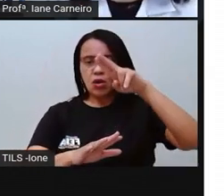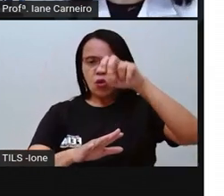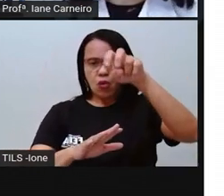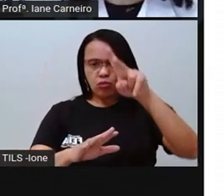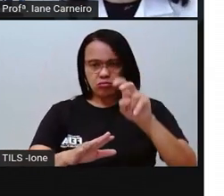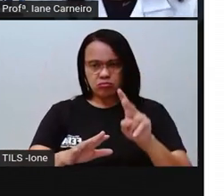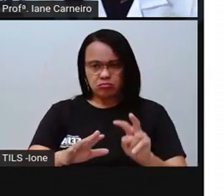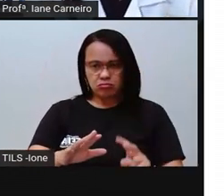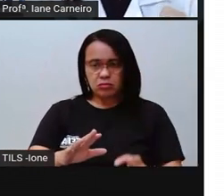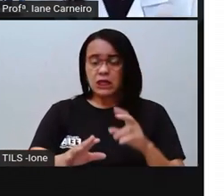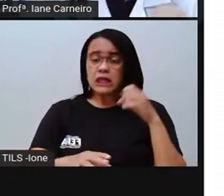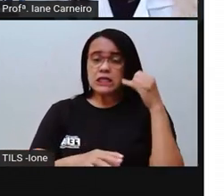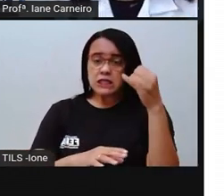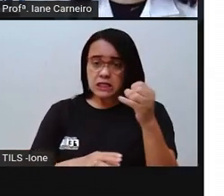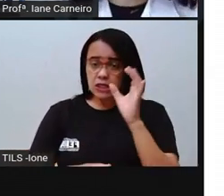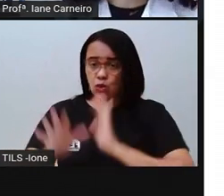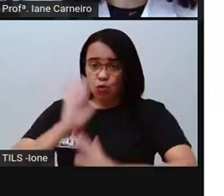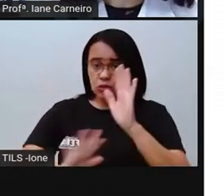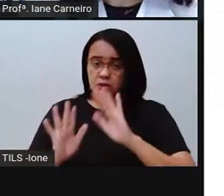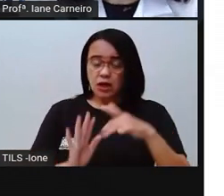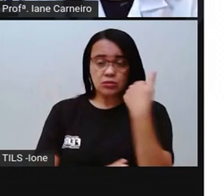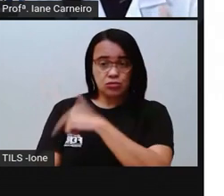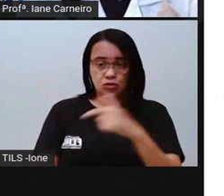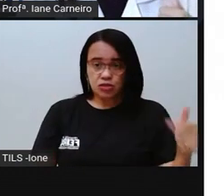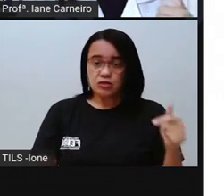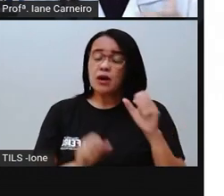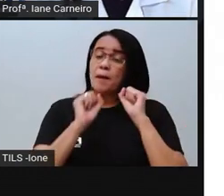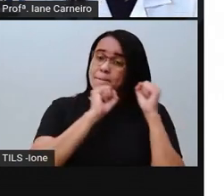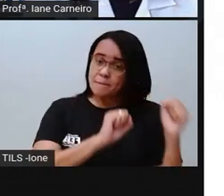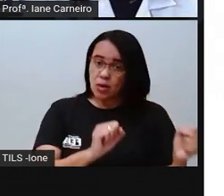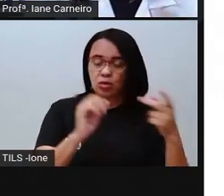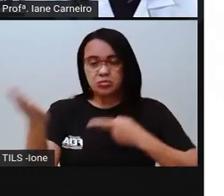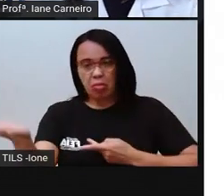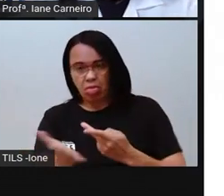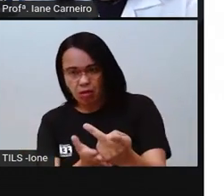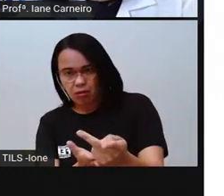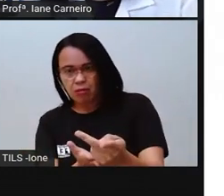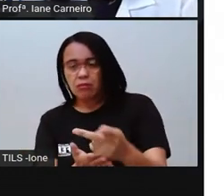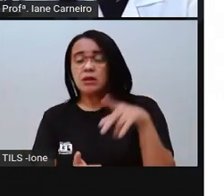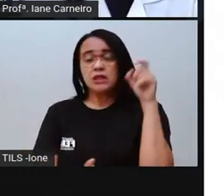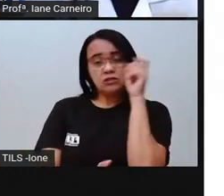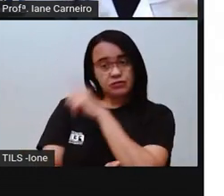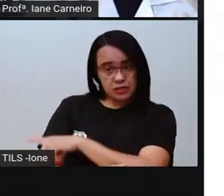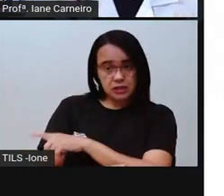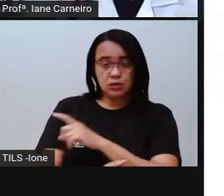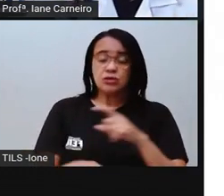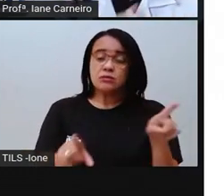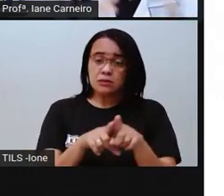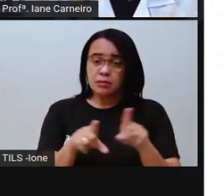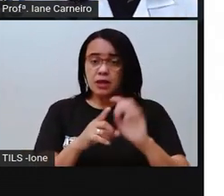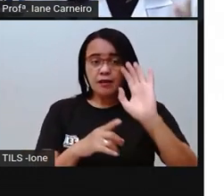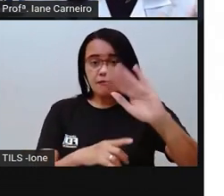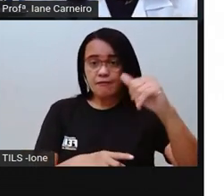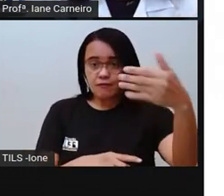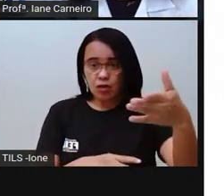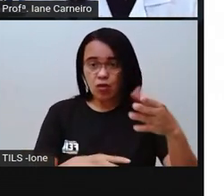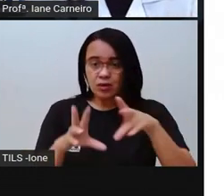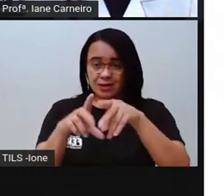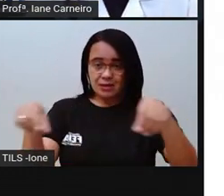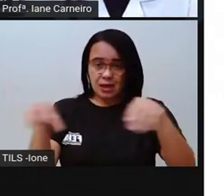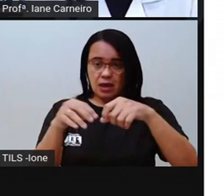se tiver escorregando, né? No quintal, por exemplo, se tiver algum buraco, se tiver algum objeto lá